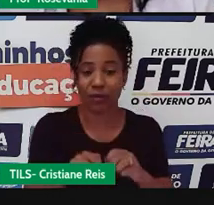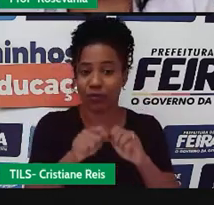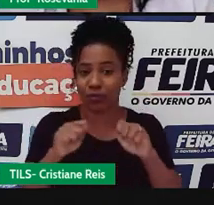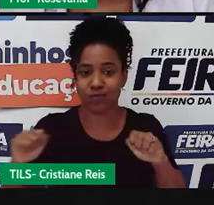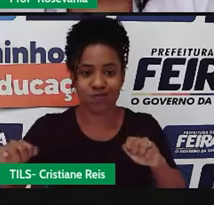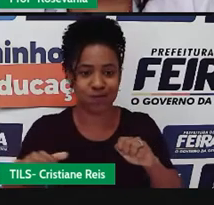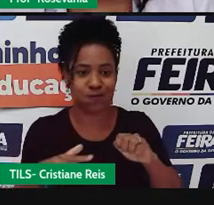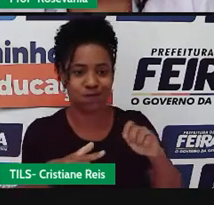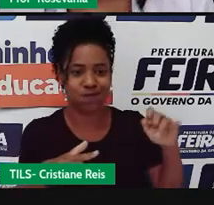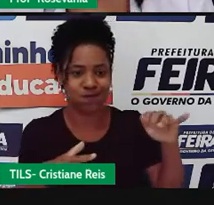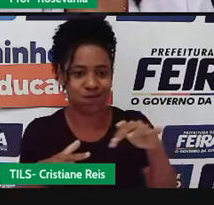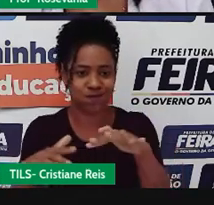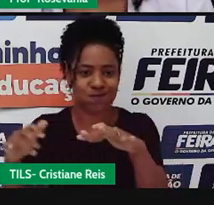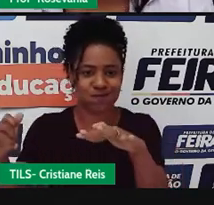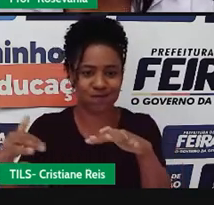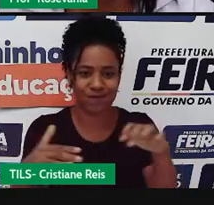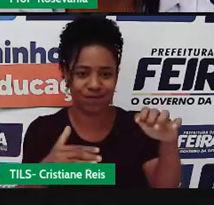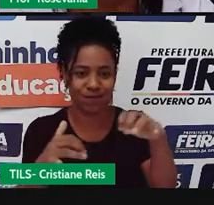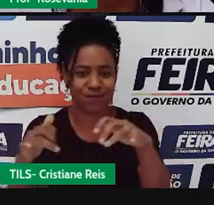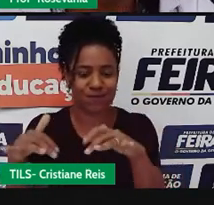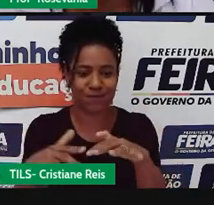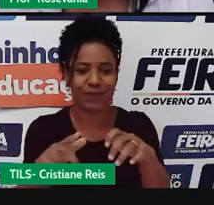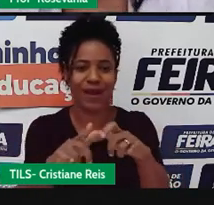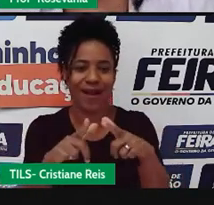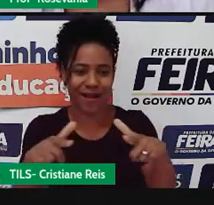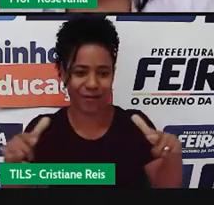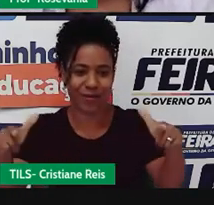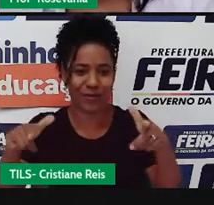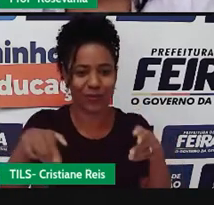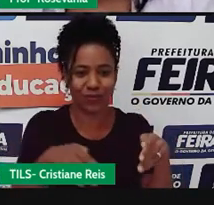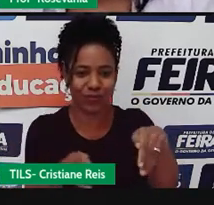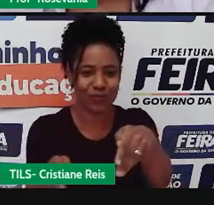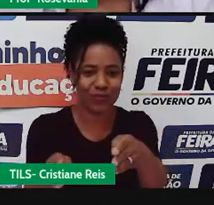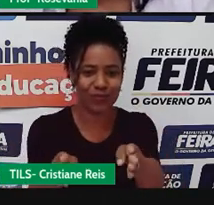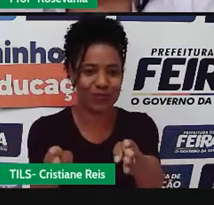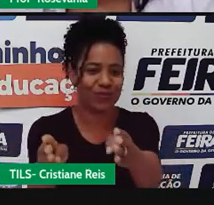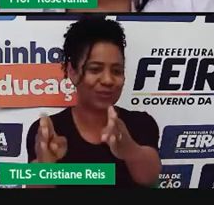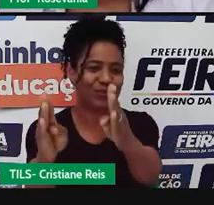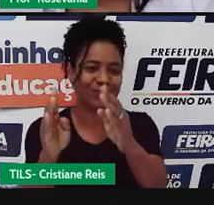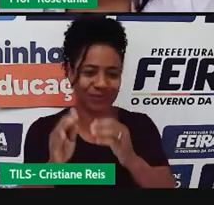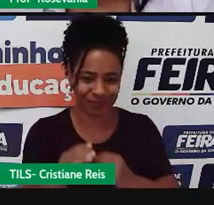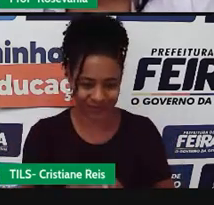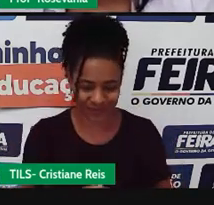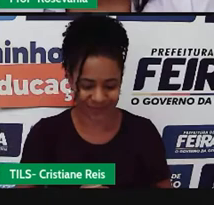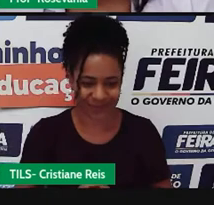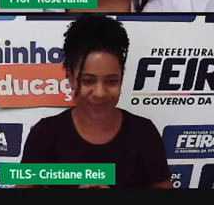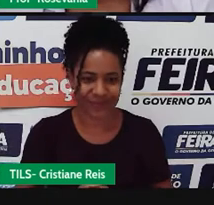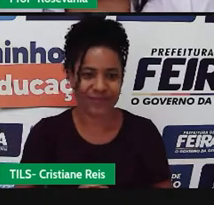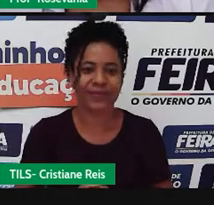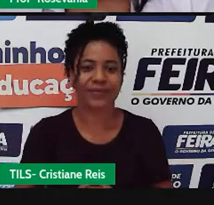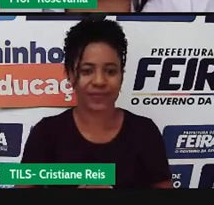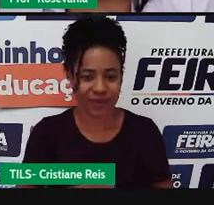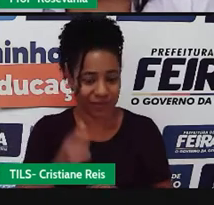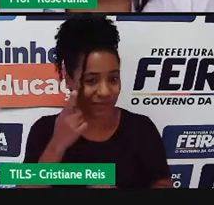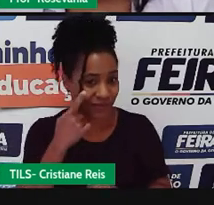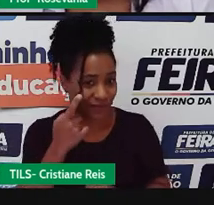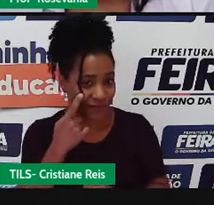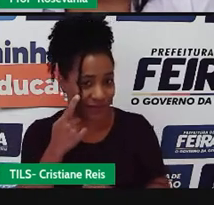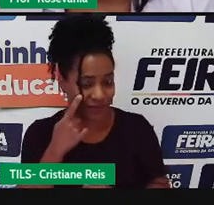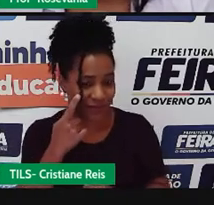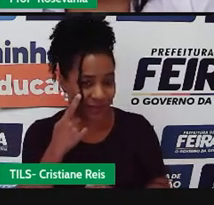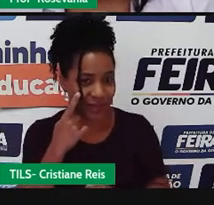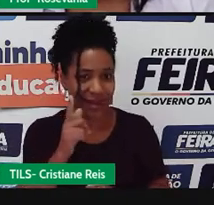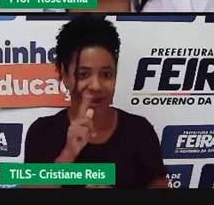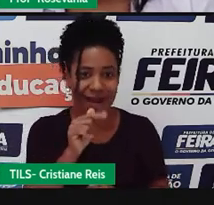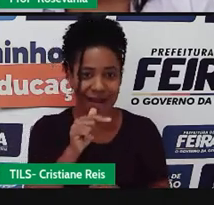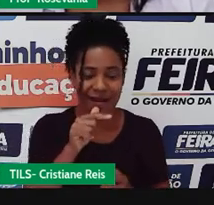correm para um único rio, tá certo? Então eu tenho todos os afluentes indo para um único